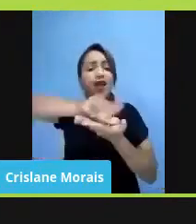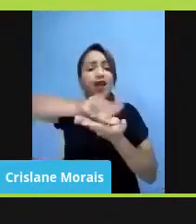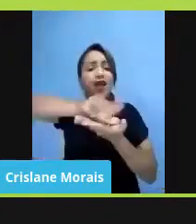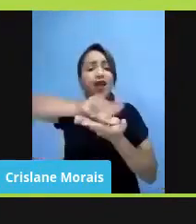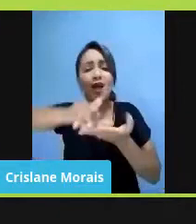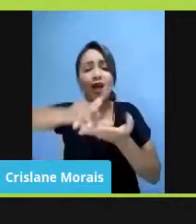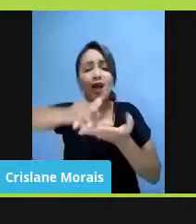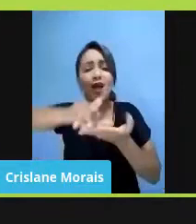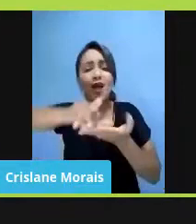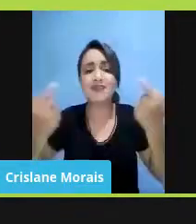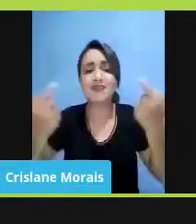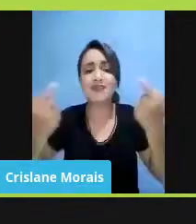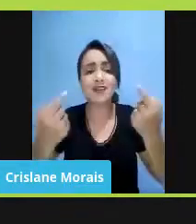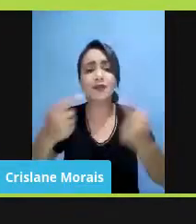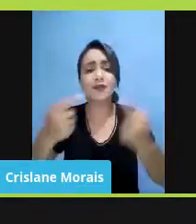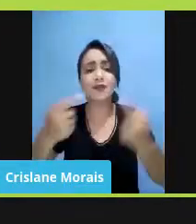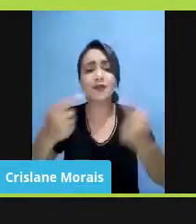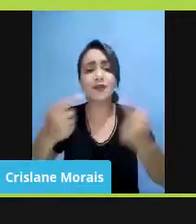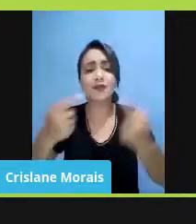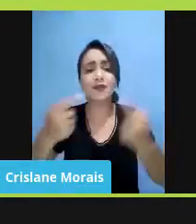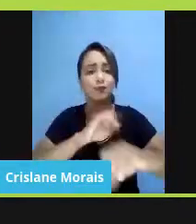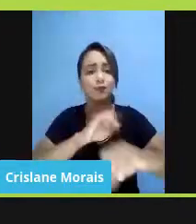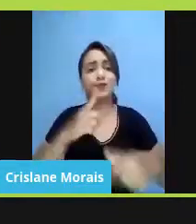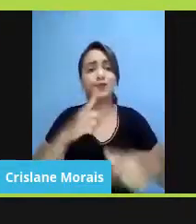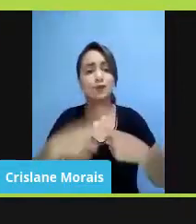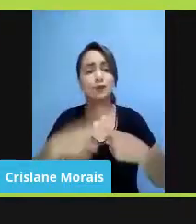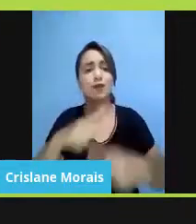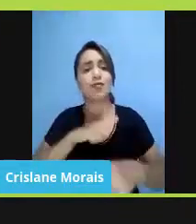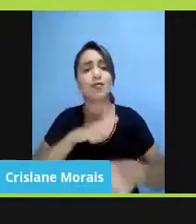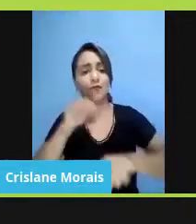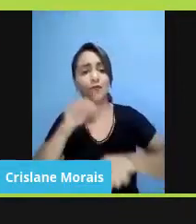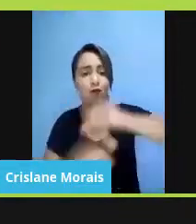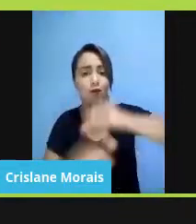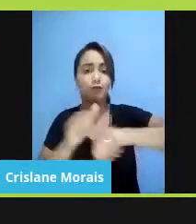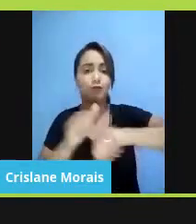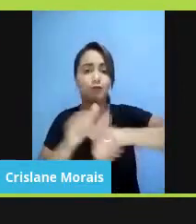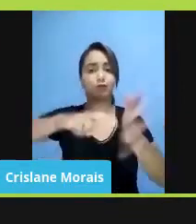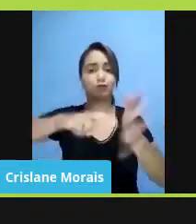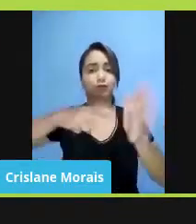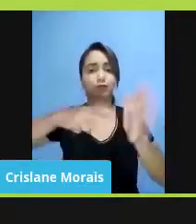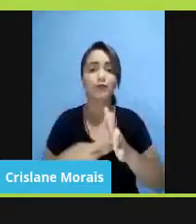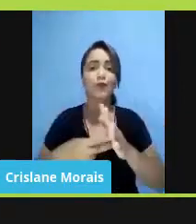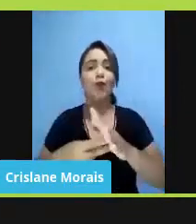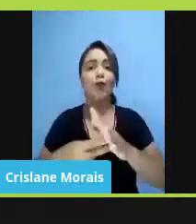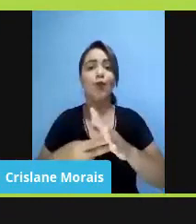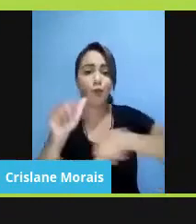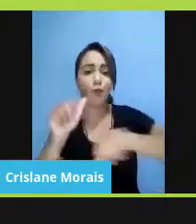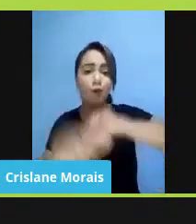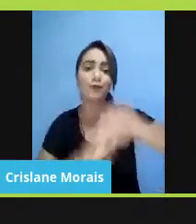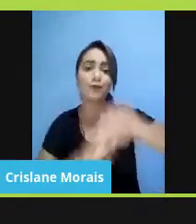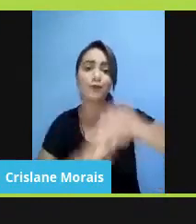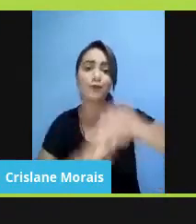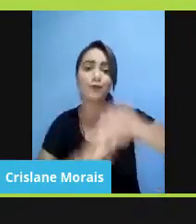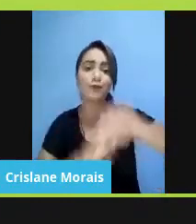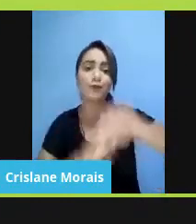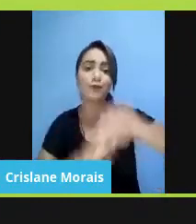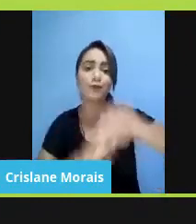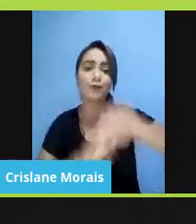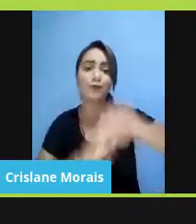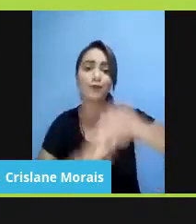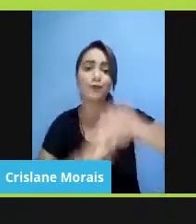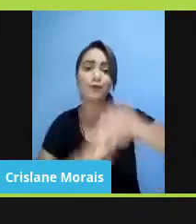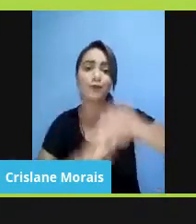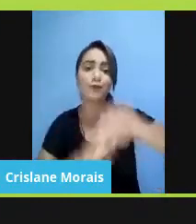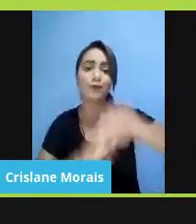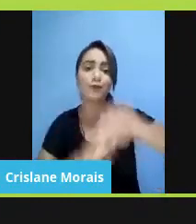houve uma mudança significativa e uma mudança que, infelizmente, ela ainda está no meio do caminho. É isso,